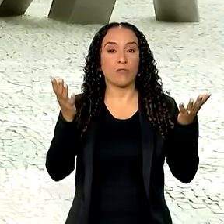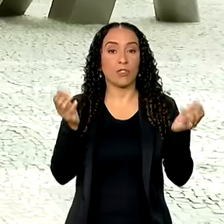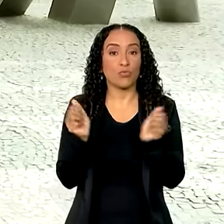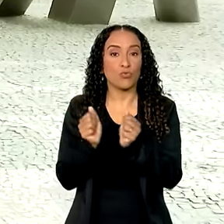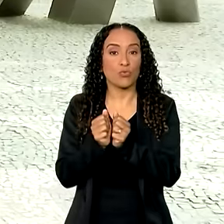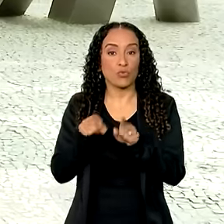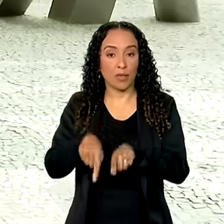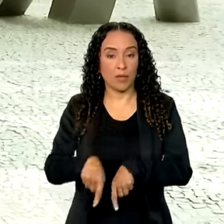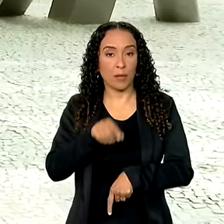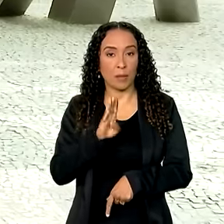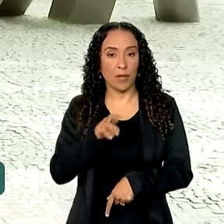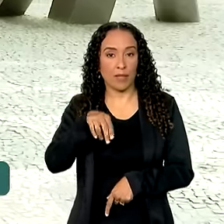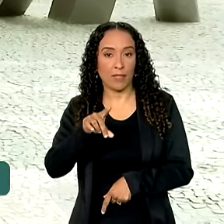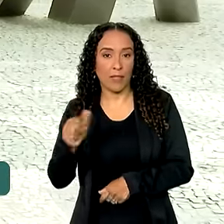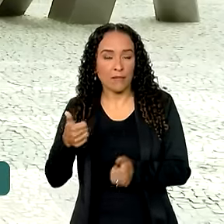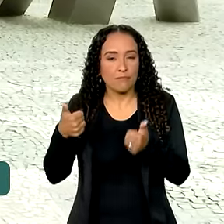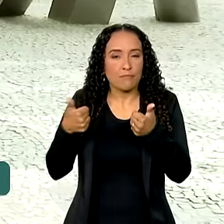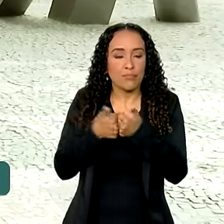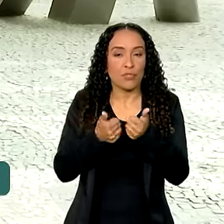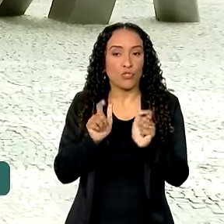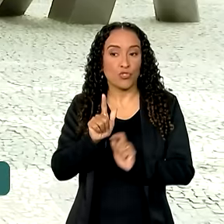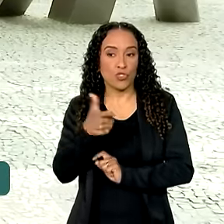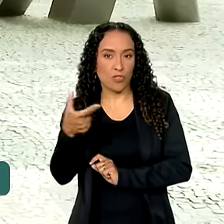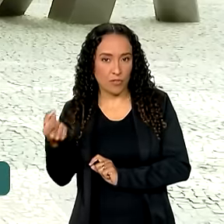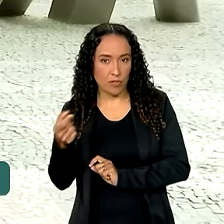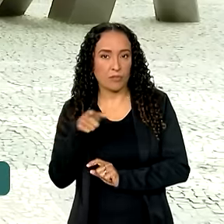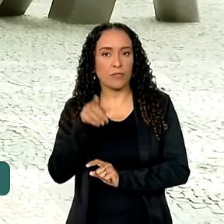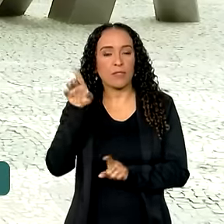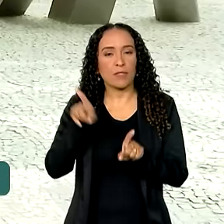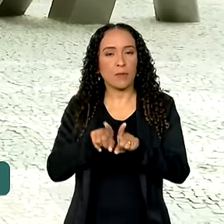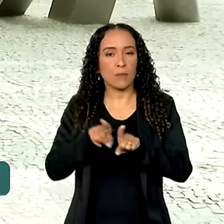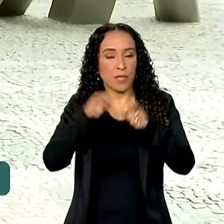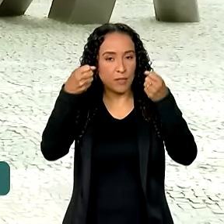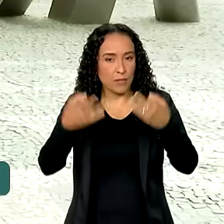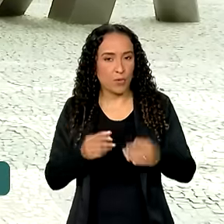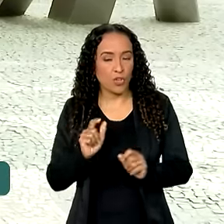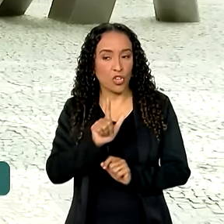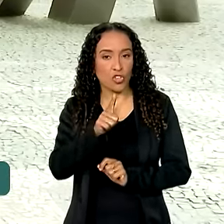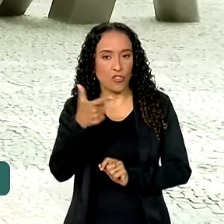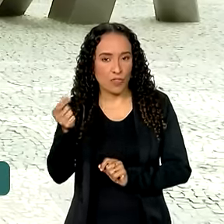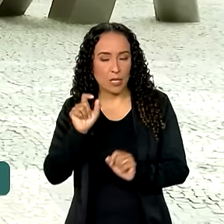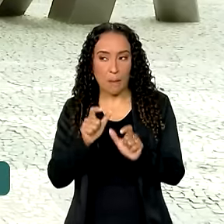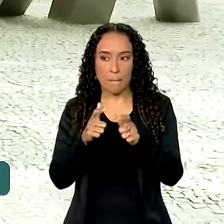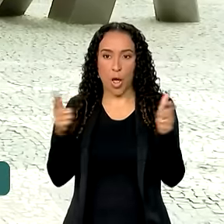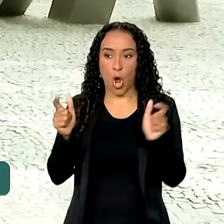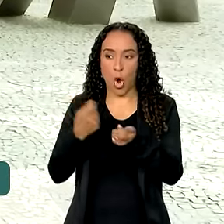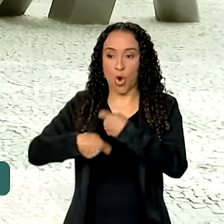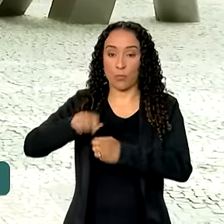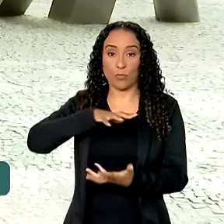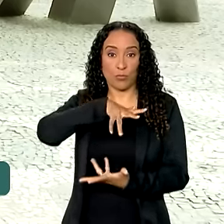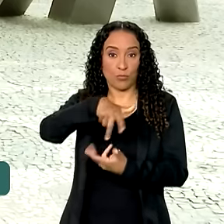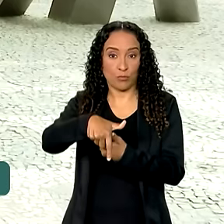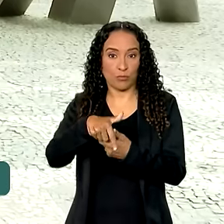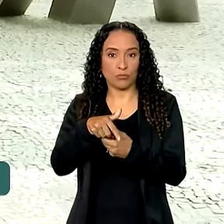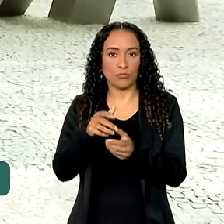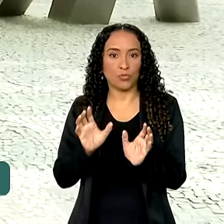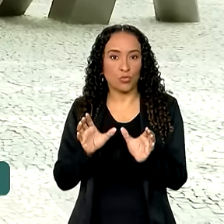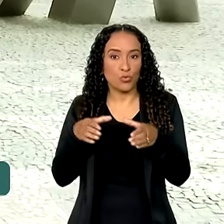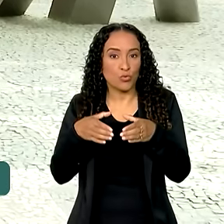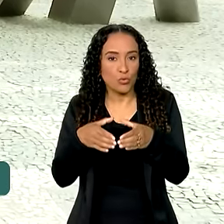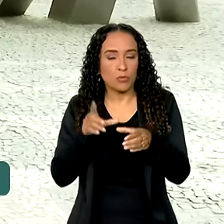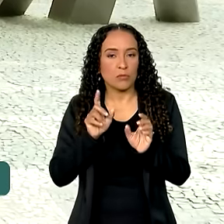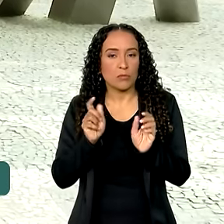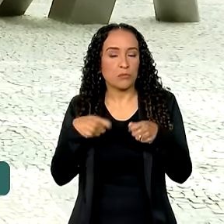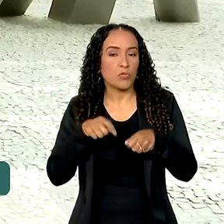acontece aqui no BNDES às vésperas do G20. Como você também disse, o G20, que é o encontro das maiores economias do mundo, está previsto